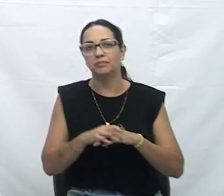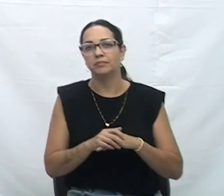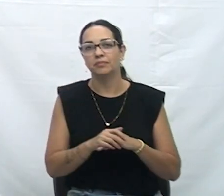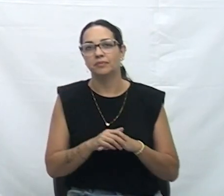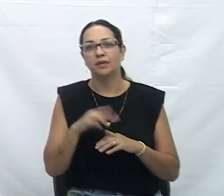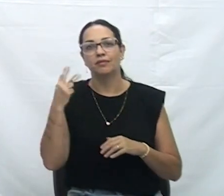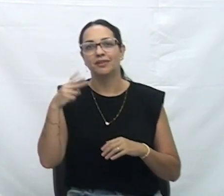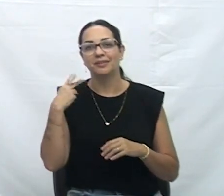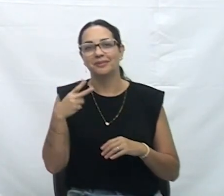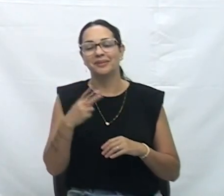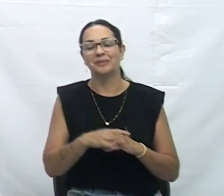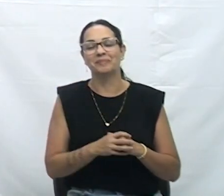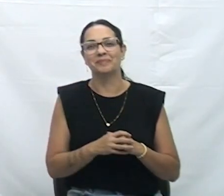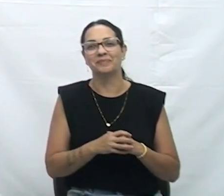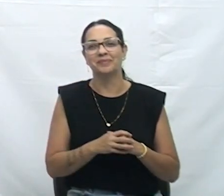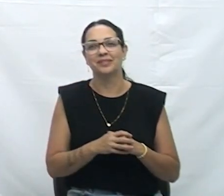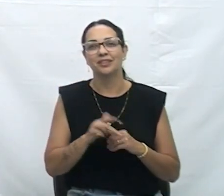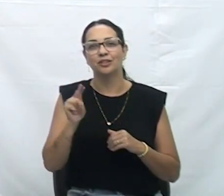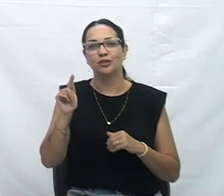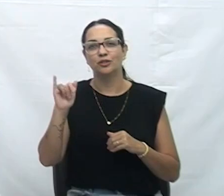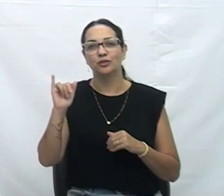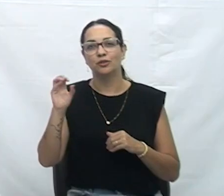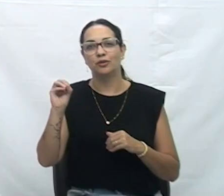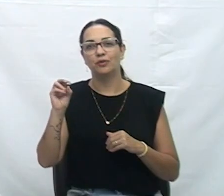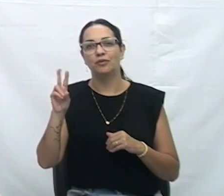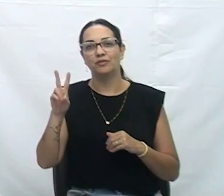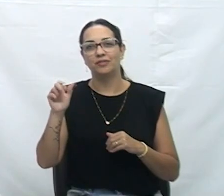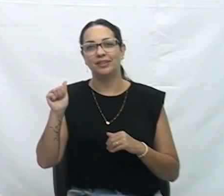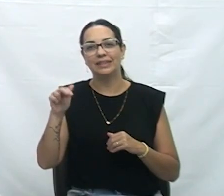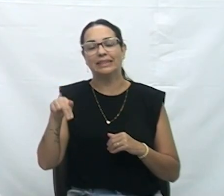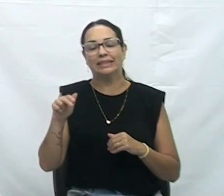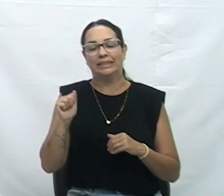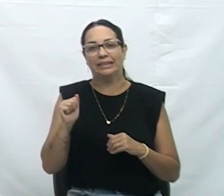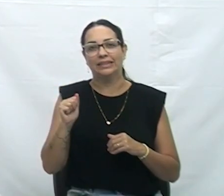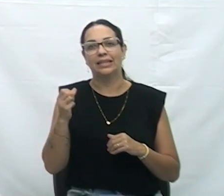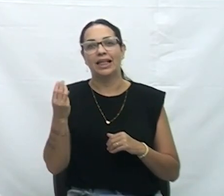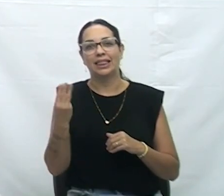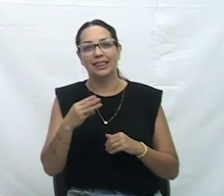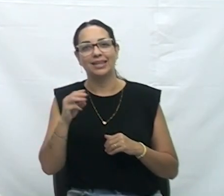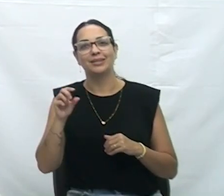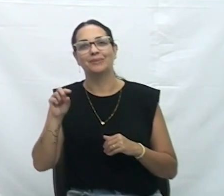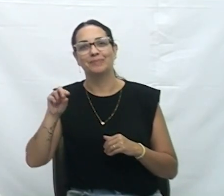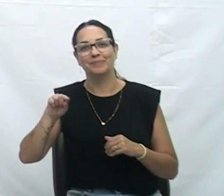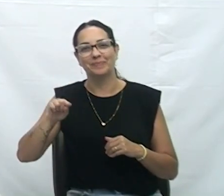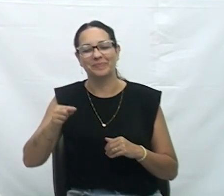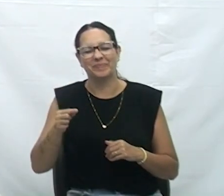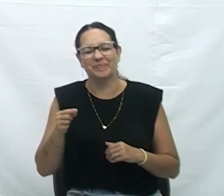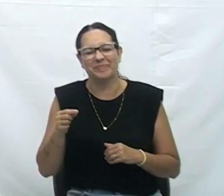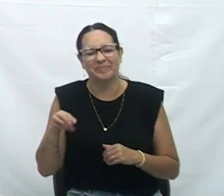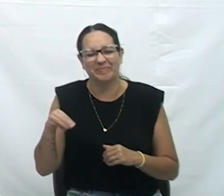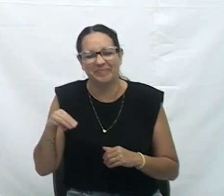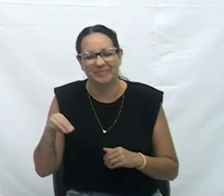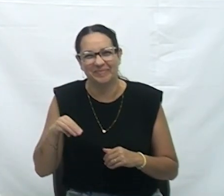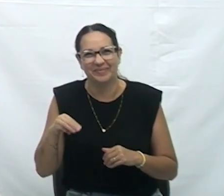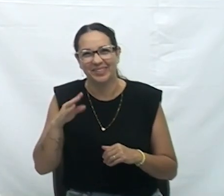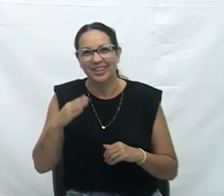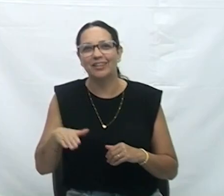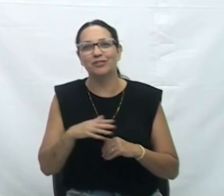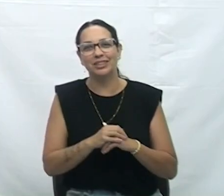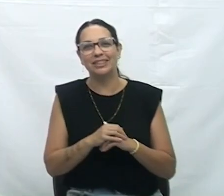vereadora Giovana Mondardo. Você, Celeste, tem três minutos e meio no seu tempo